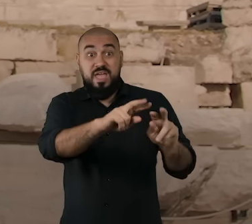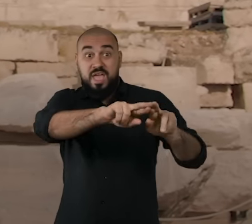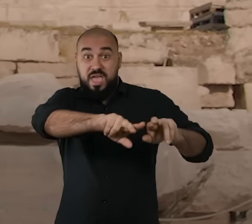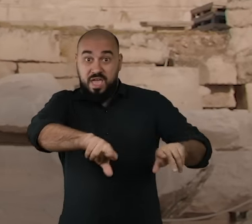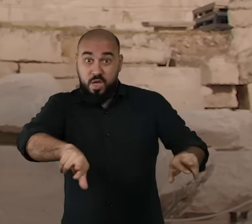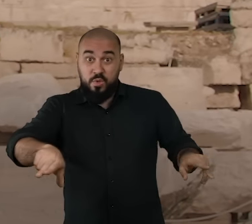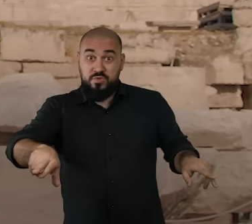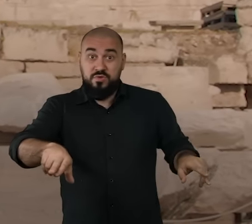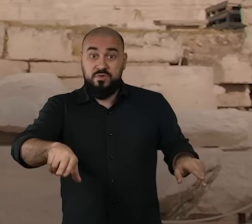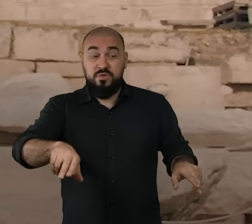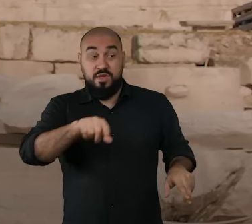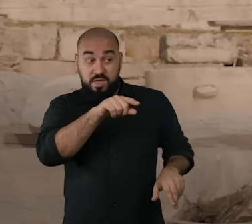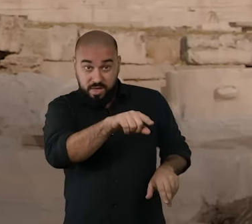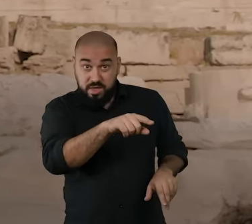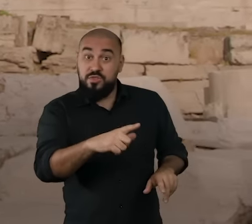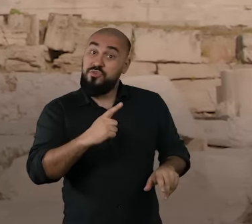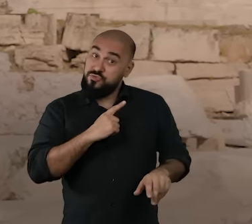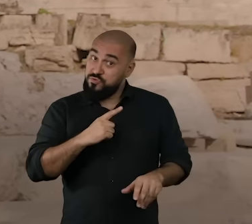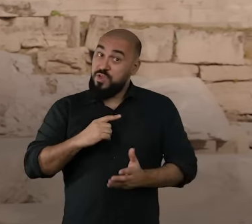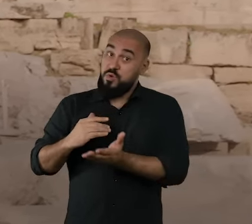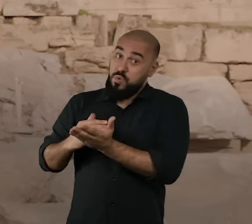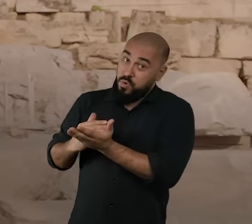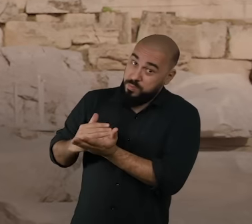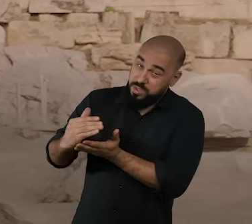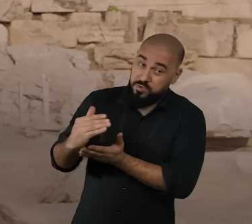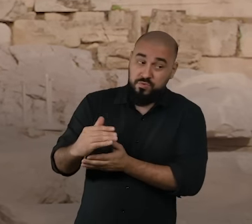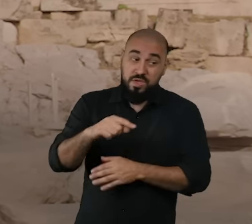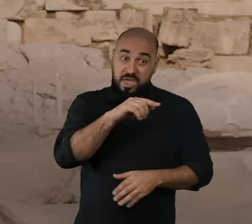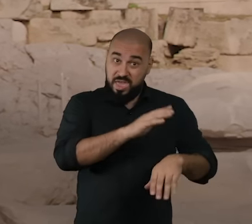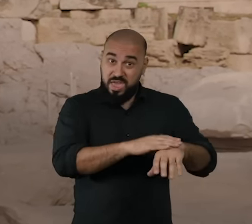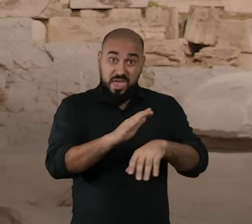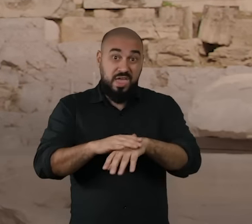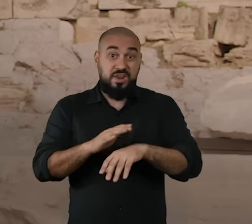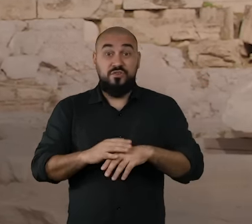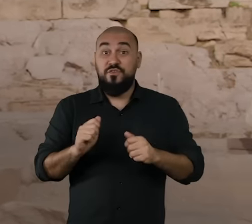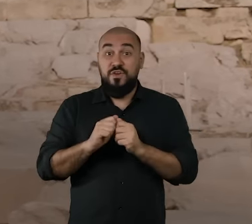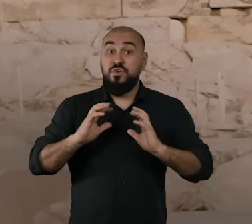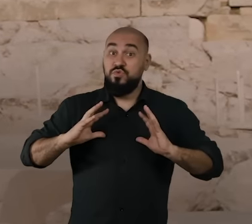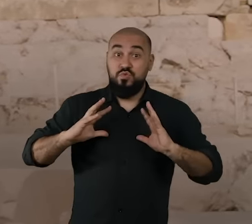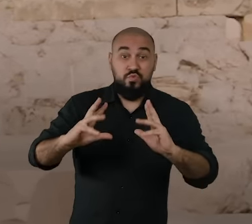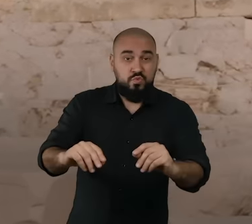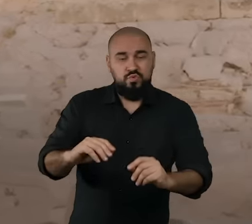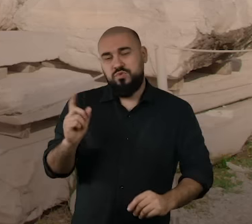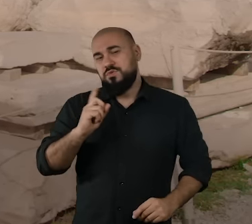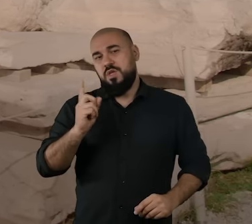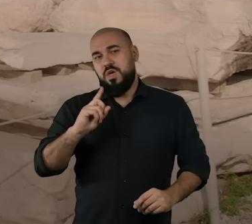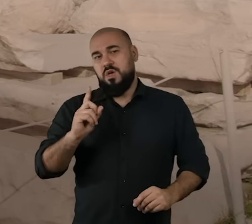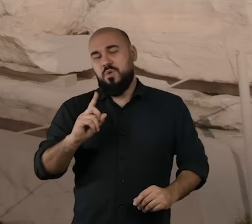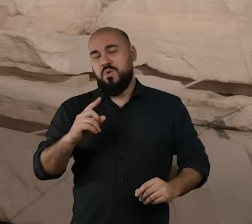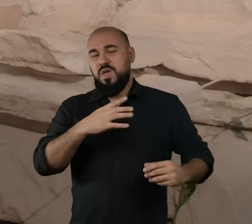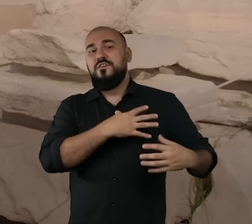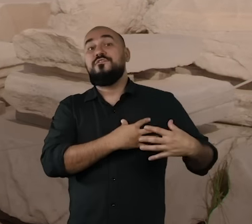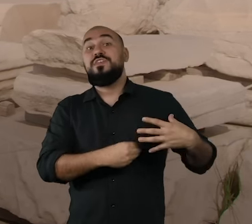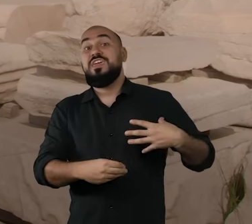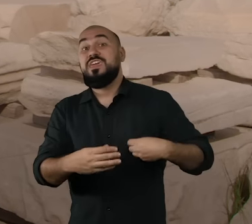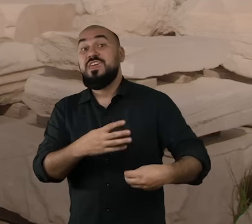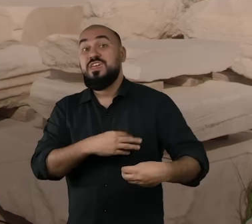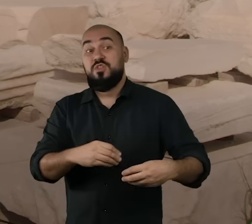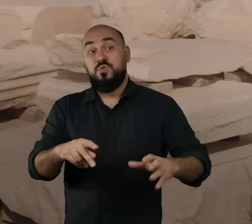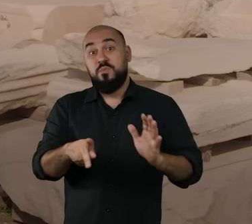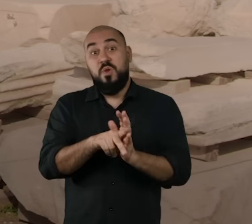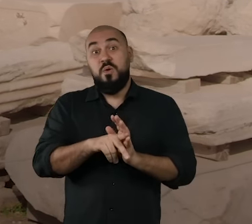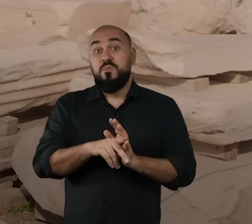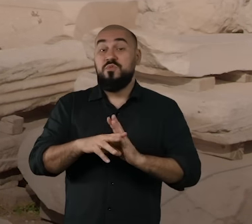tiveram um começo. Eles não são os criadores do Universo. Eles são filhos do Universo. Aliás, você ficou